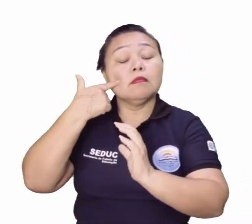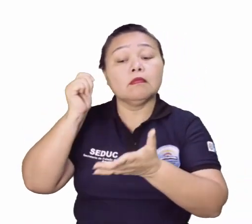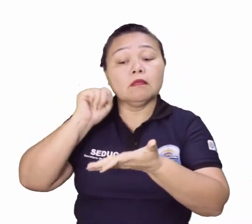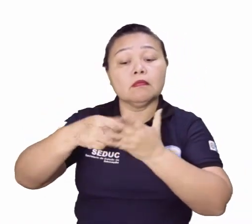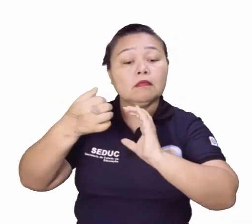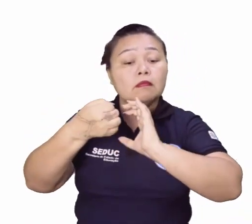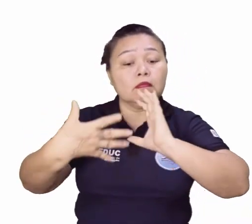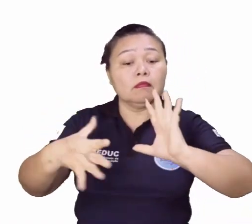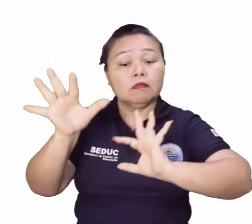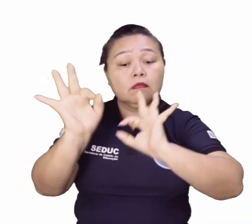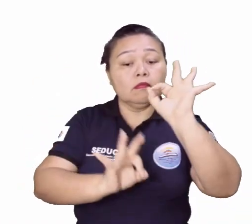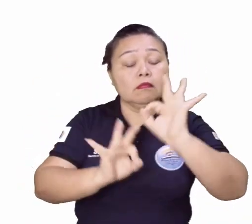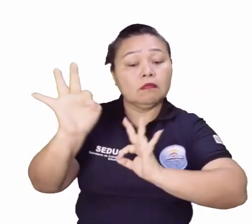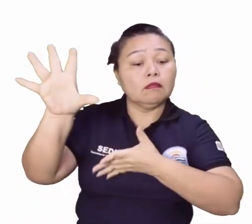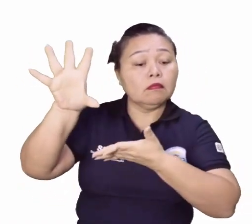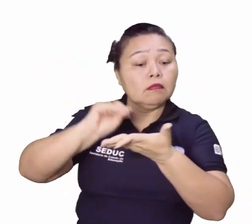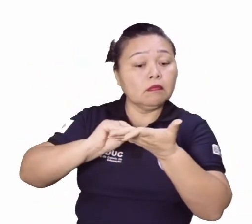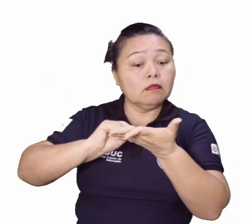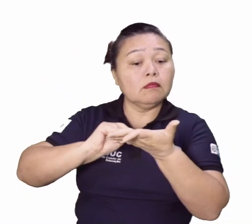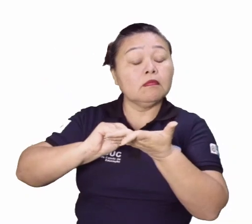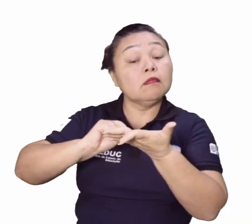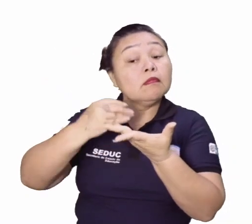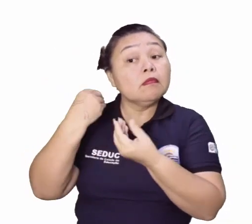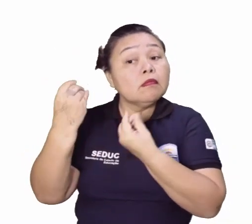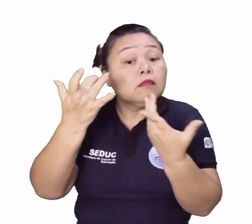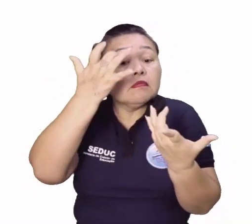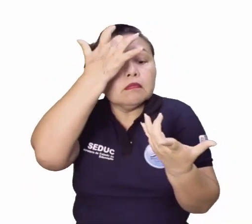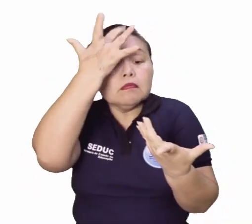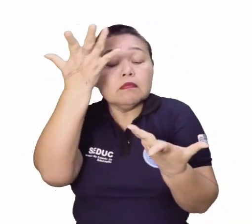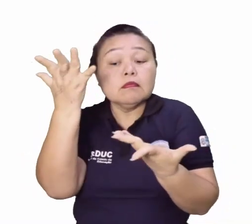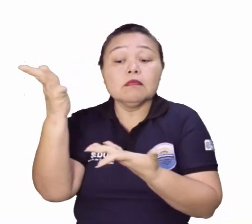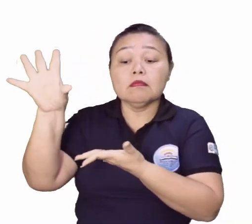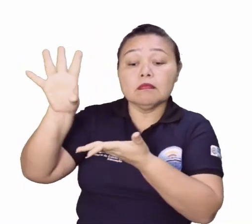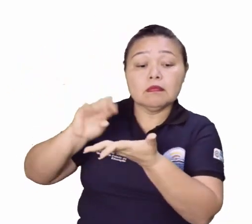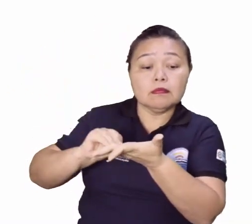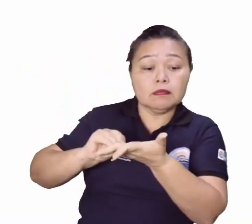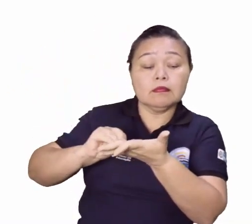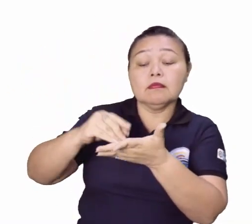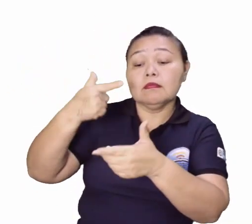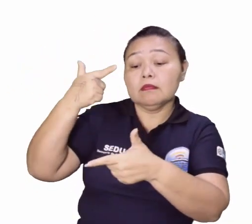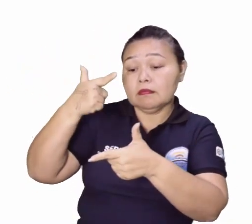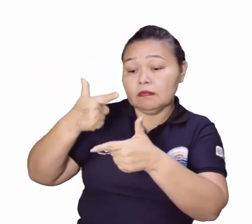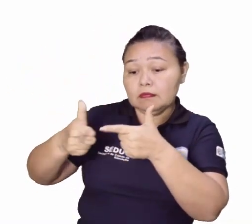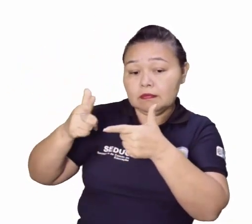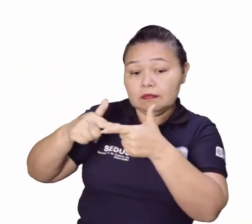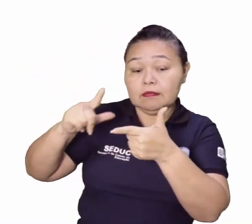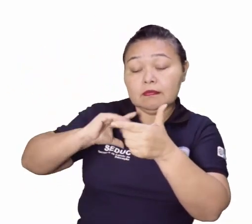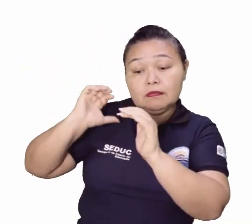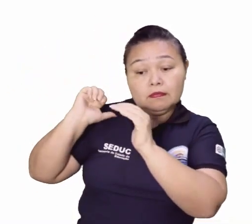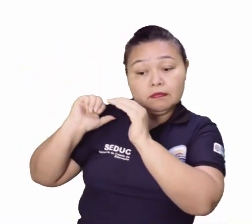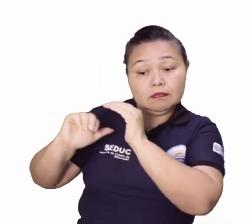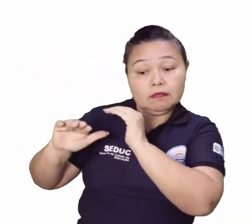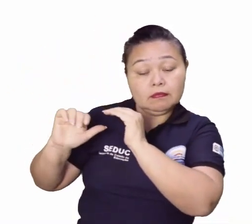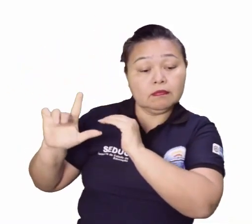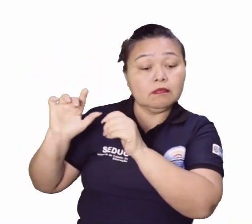organizacional do modelo em questão e as facilidades desse modelo para a crise da acumulação, né?